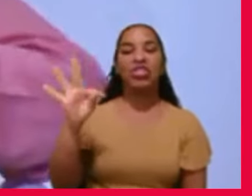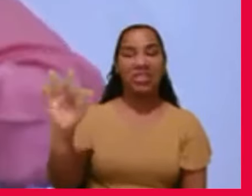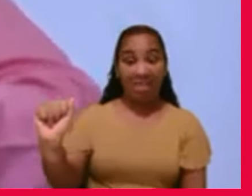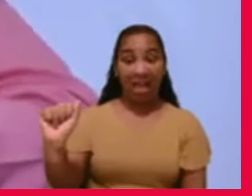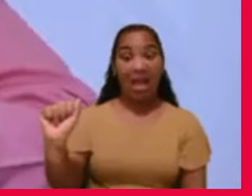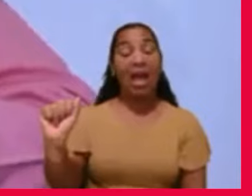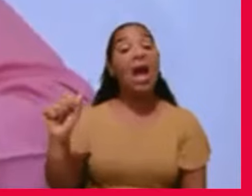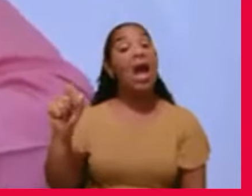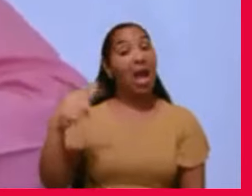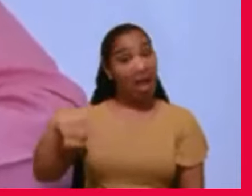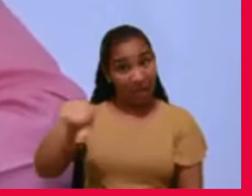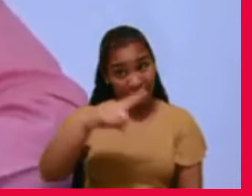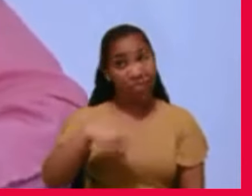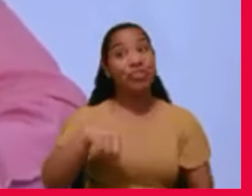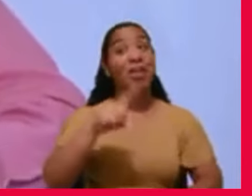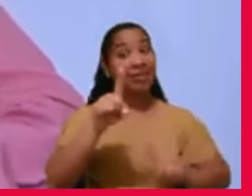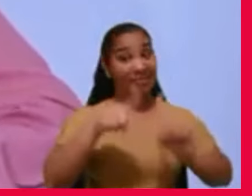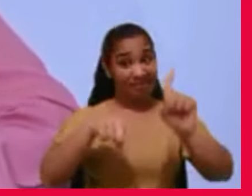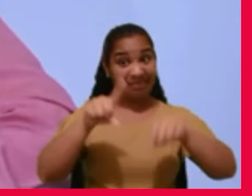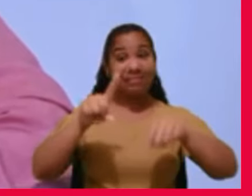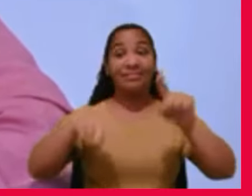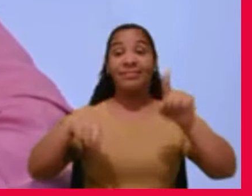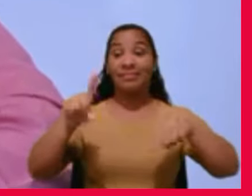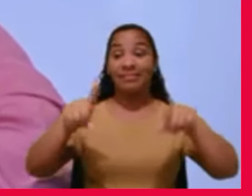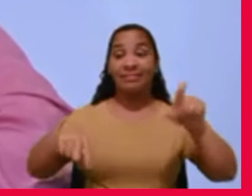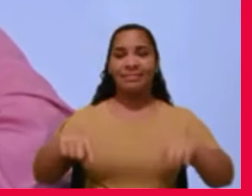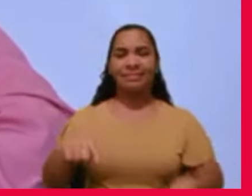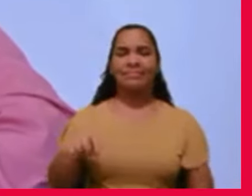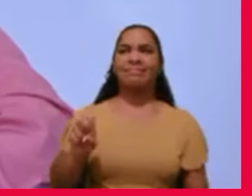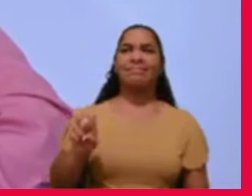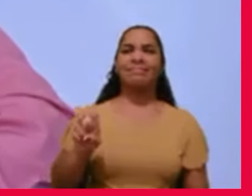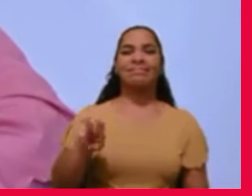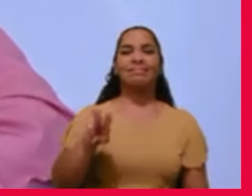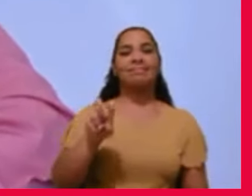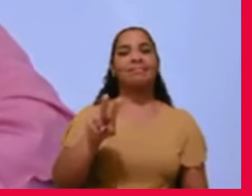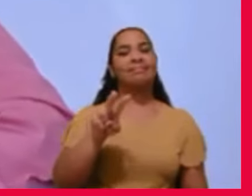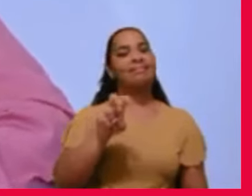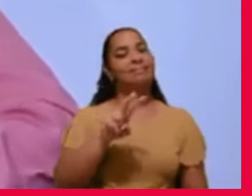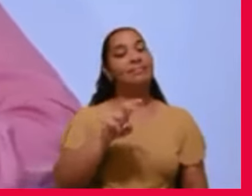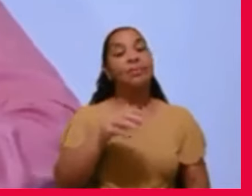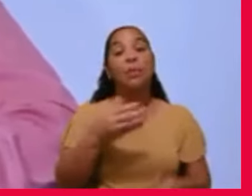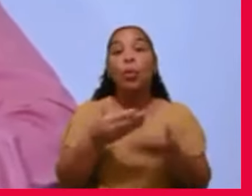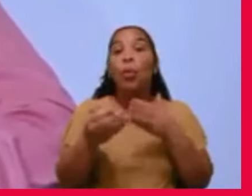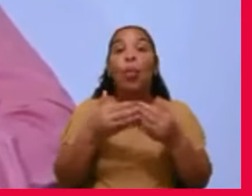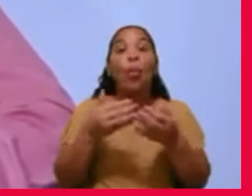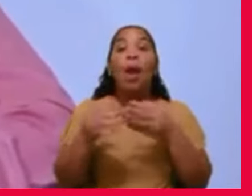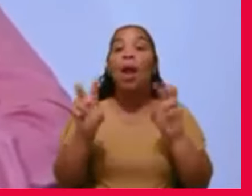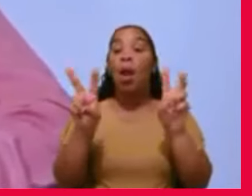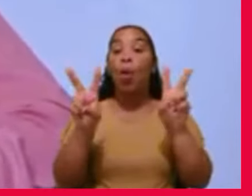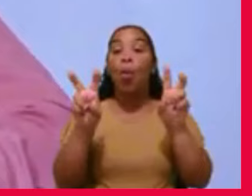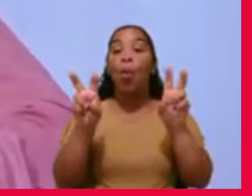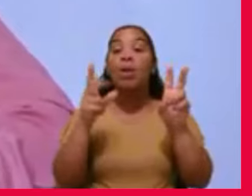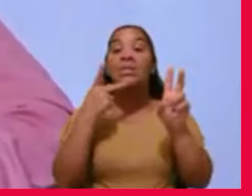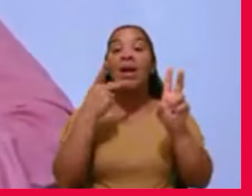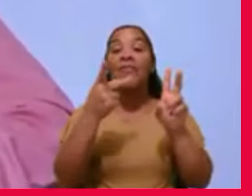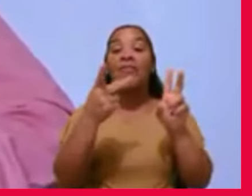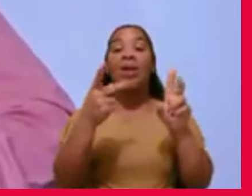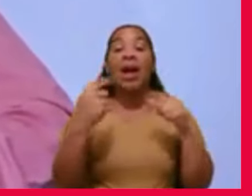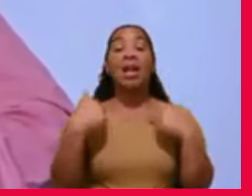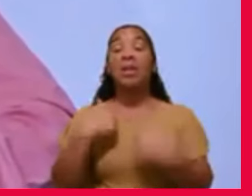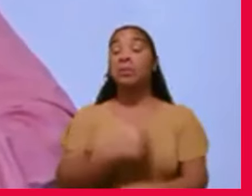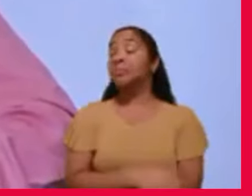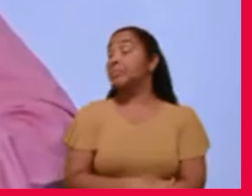Eu vejo pessoas que a gente pode abordar qualquer assunto, ela fica indiferente, é gentil,